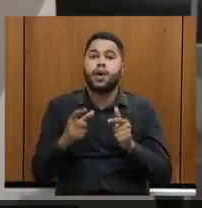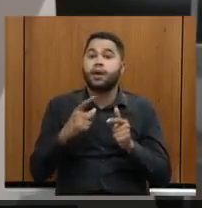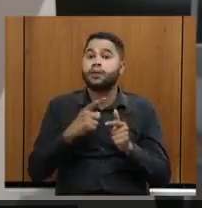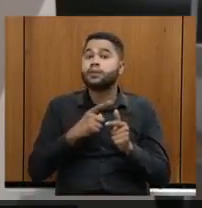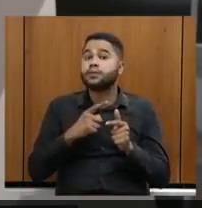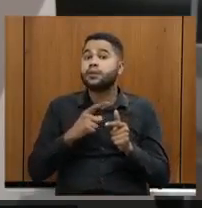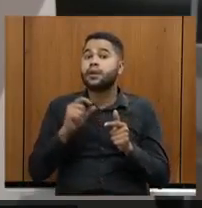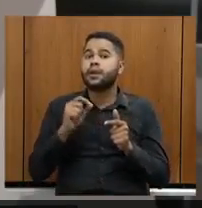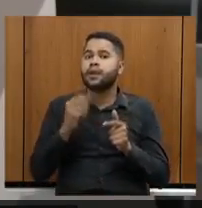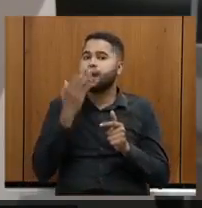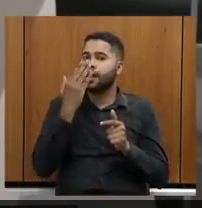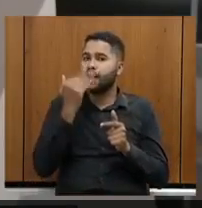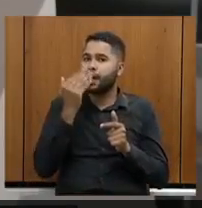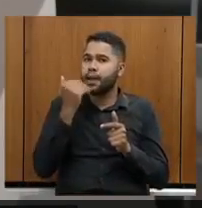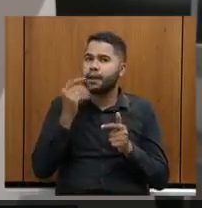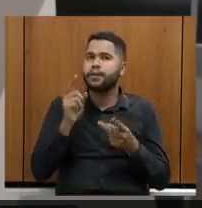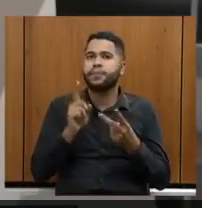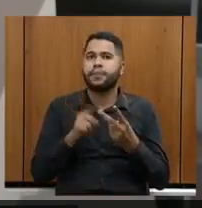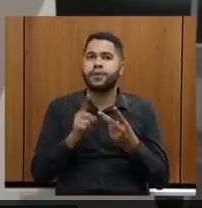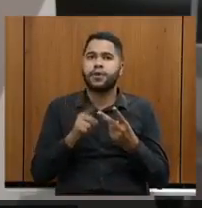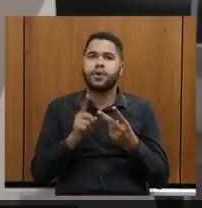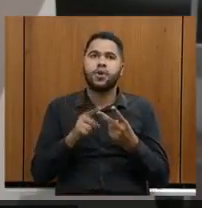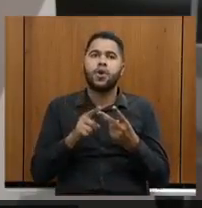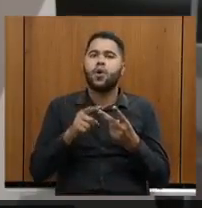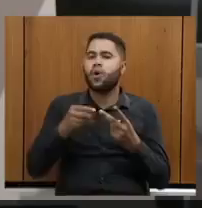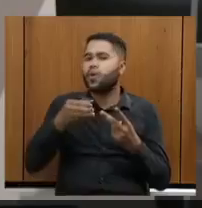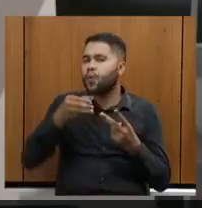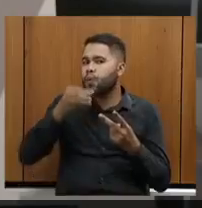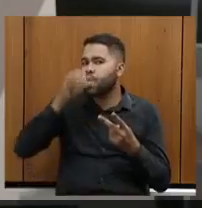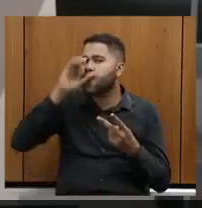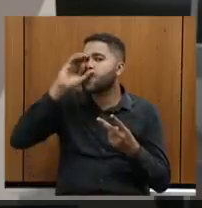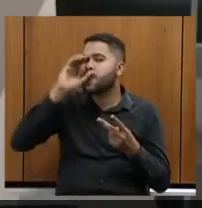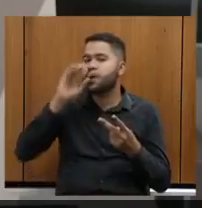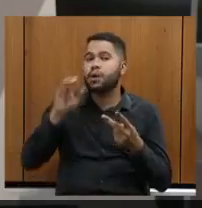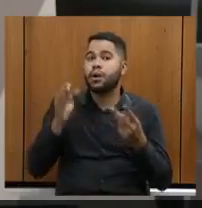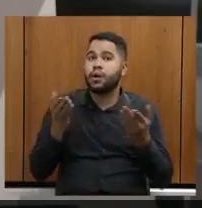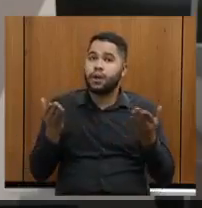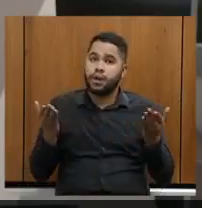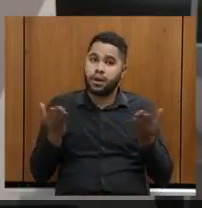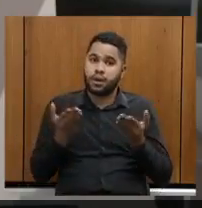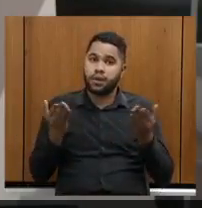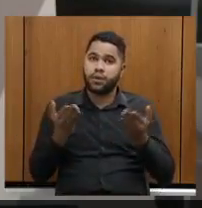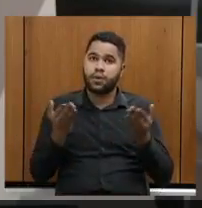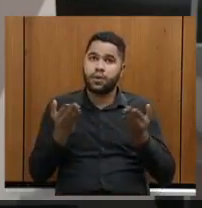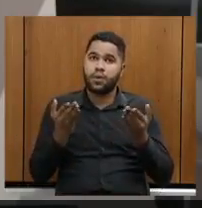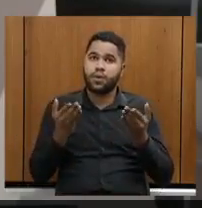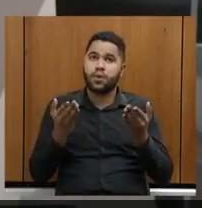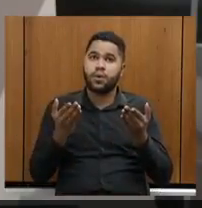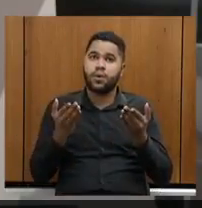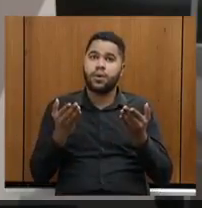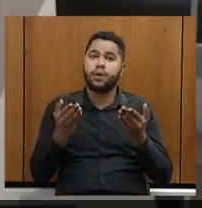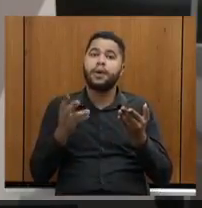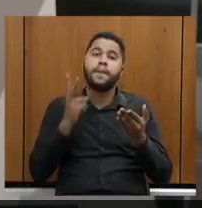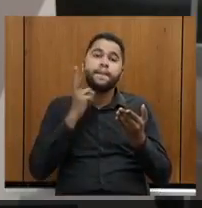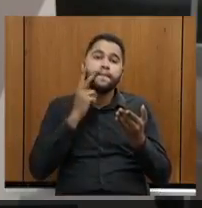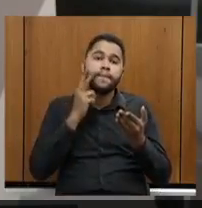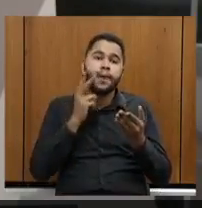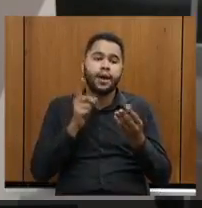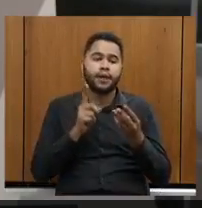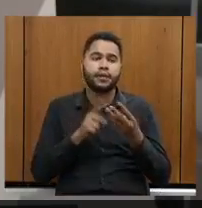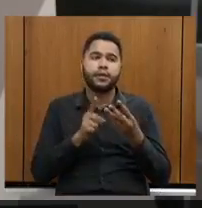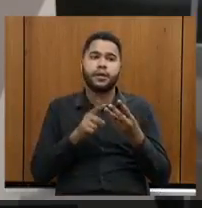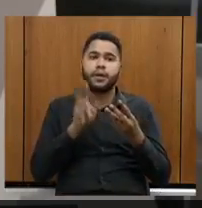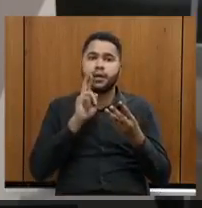alimento ou coquetéis, e agora, em um âmbito maior, em bares e restaurantes.